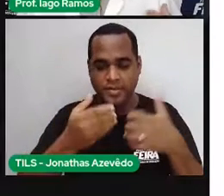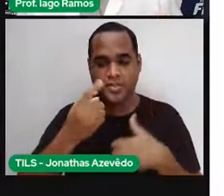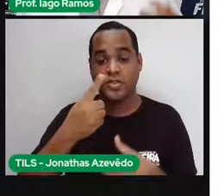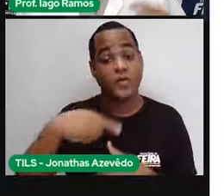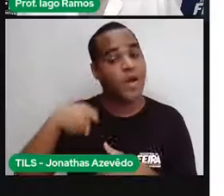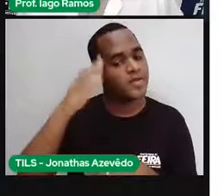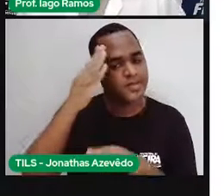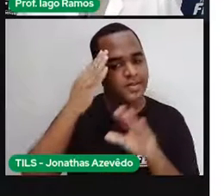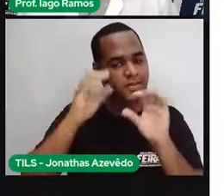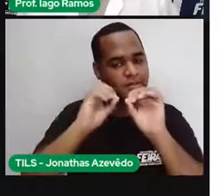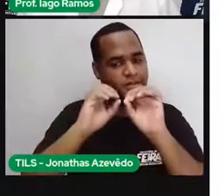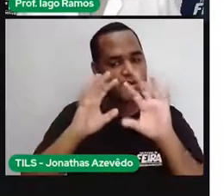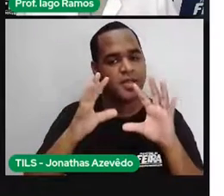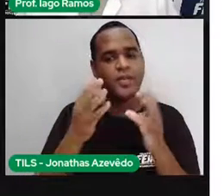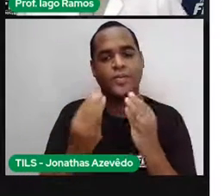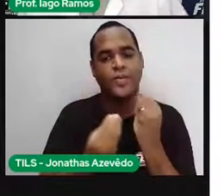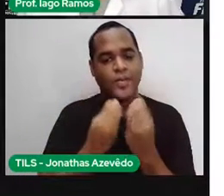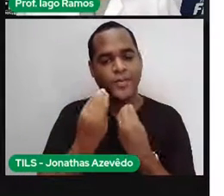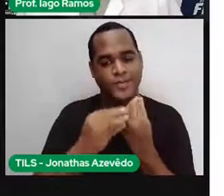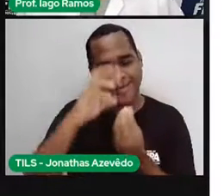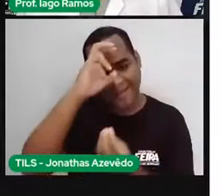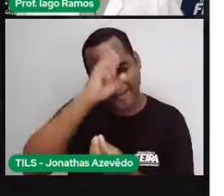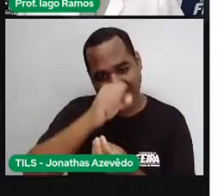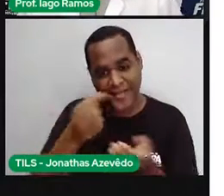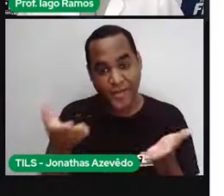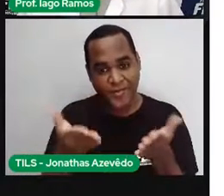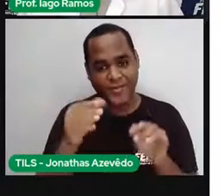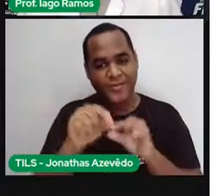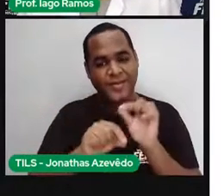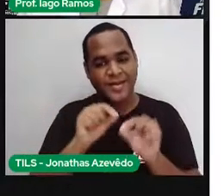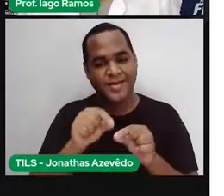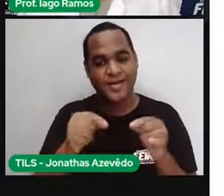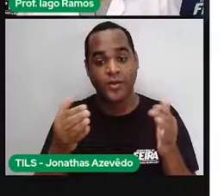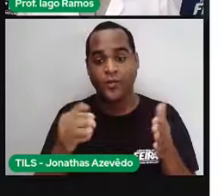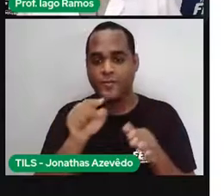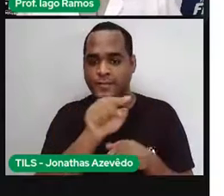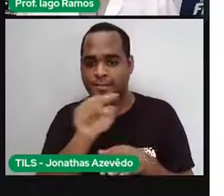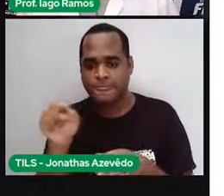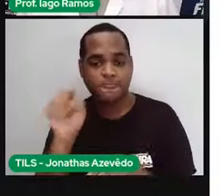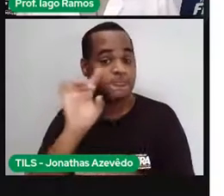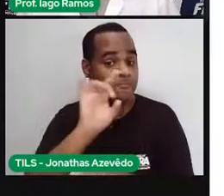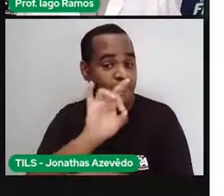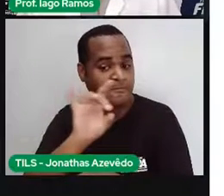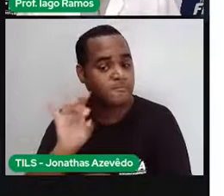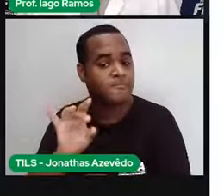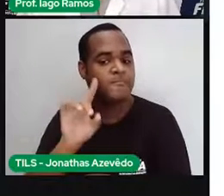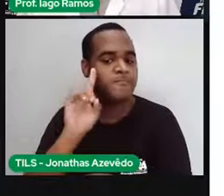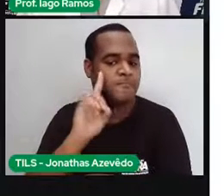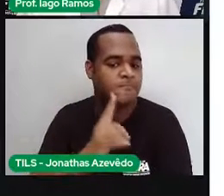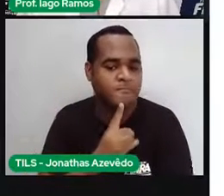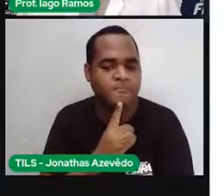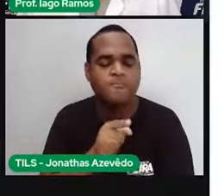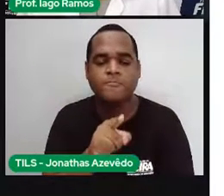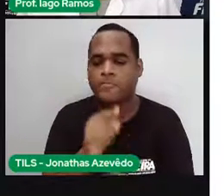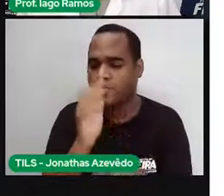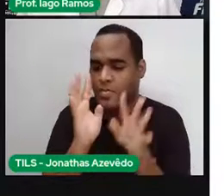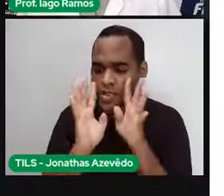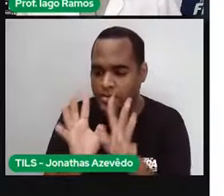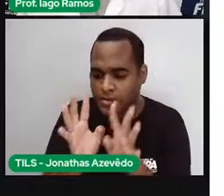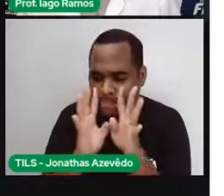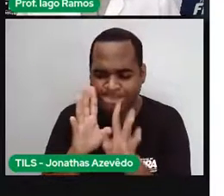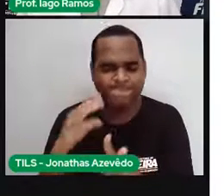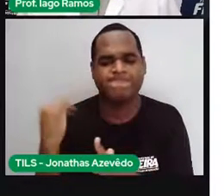que a gente vai aprender na aula. É sempre bom deixar isso bem claro, para que a gente não perca, né, o foco.